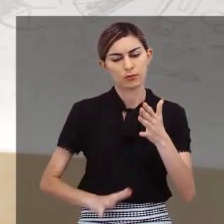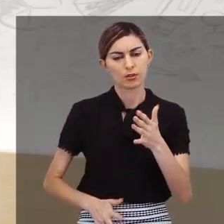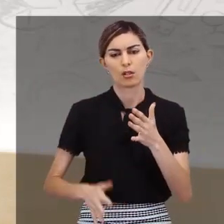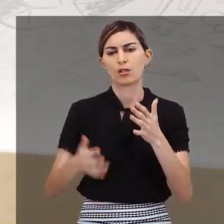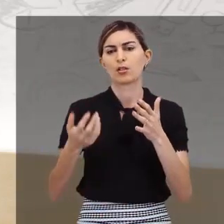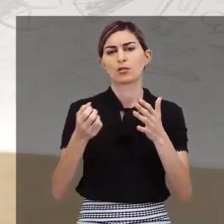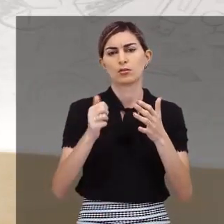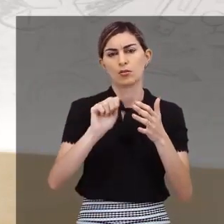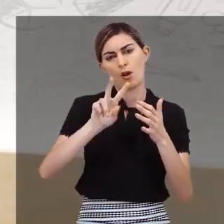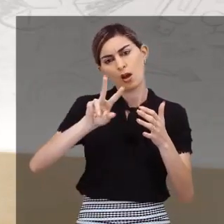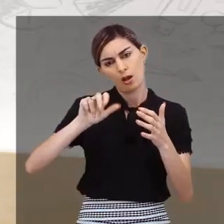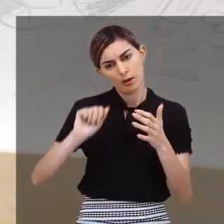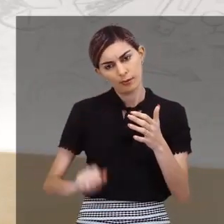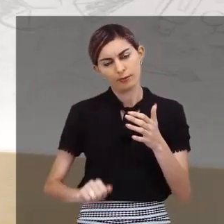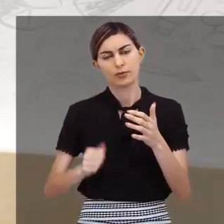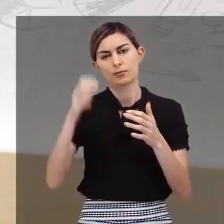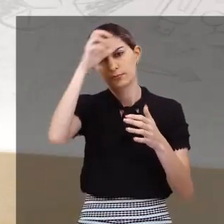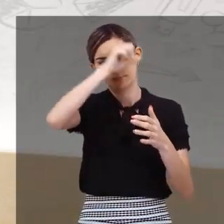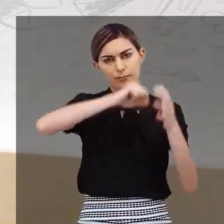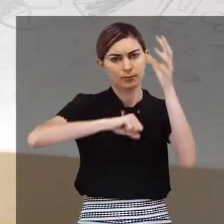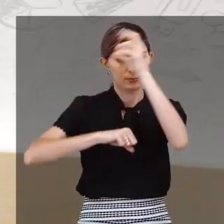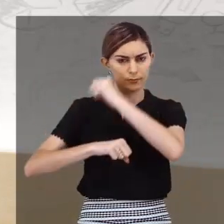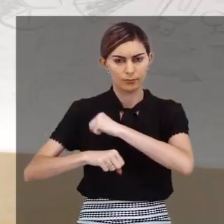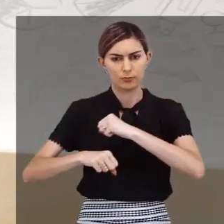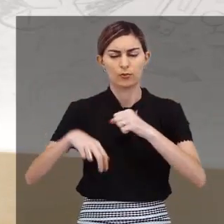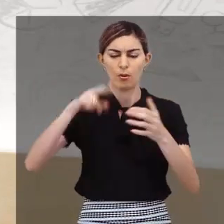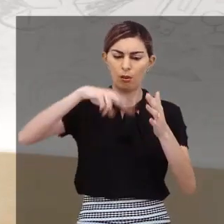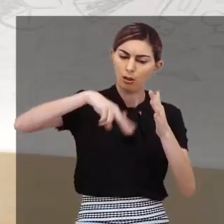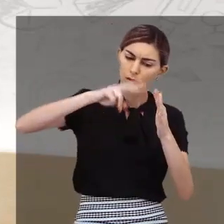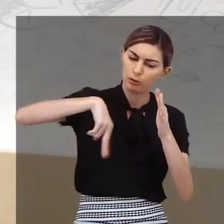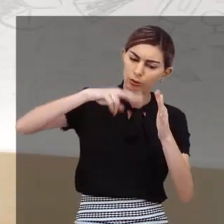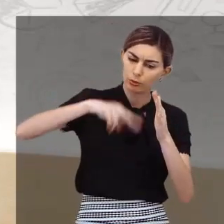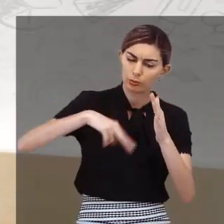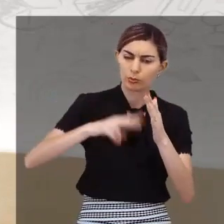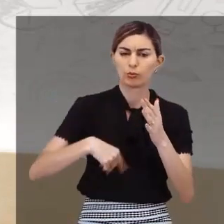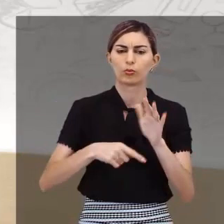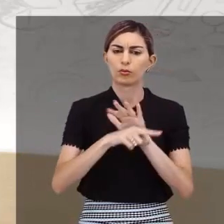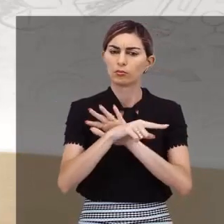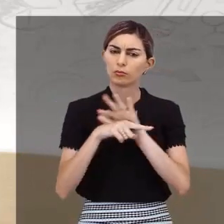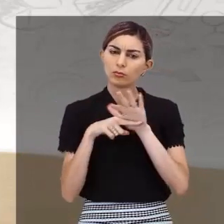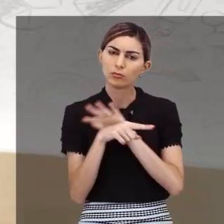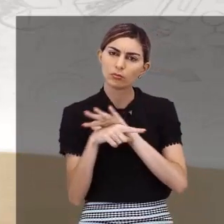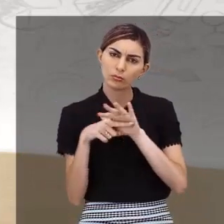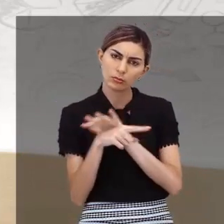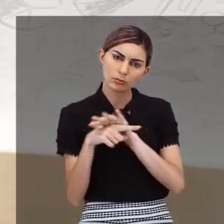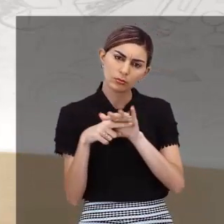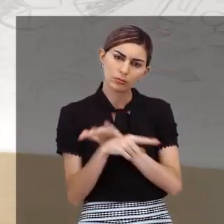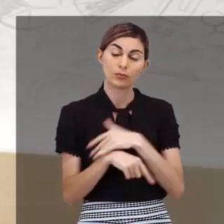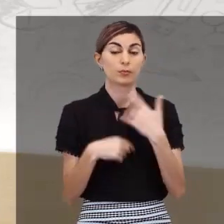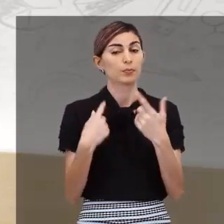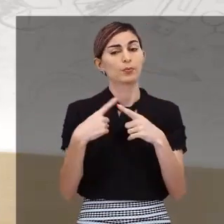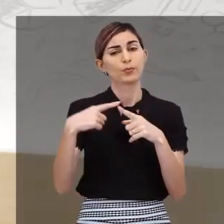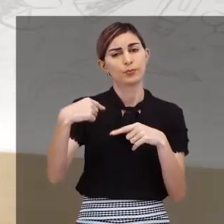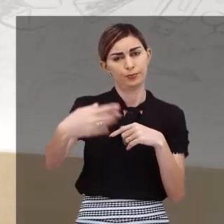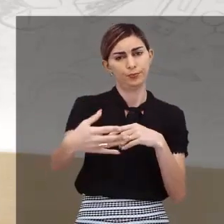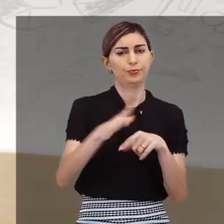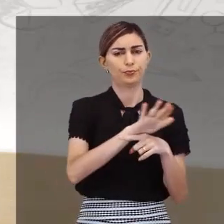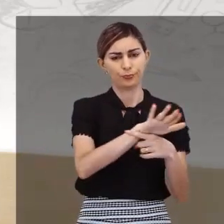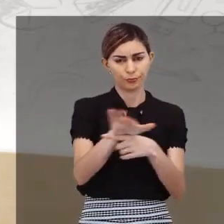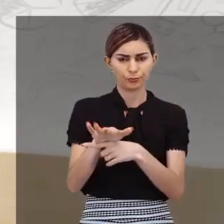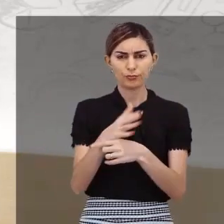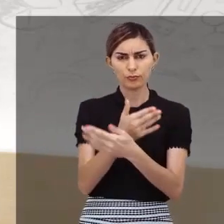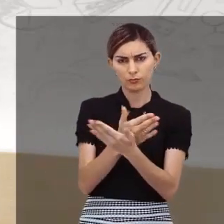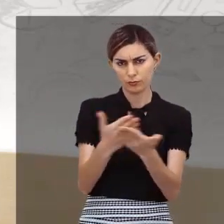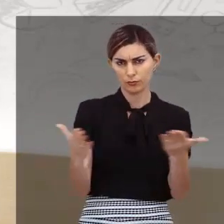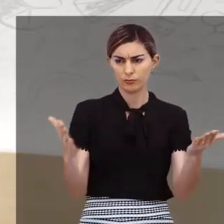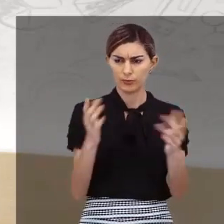ambiente virtual de aprendizagem, faça leituras, pesquisas, pois ajudará você a